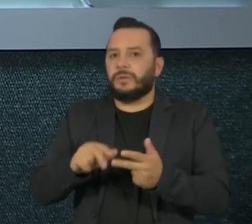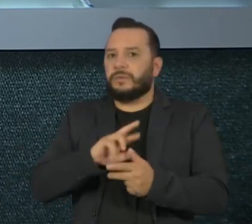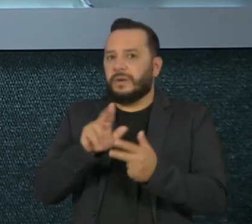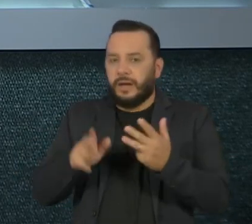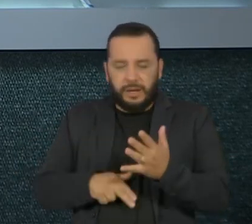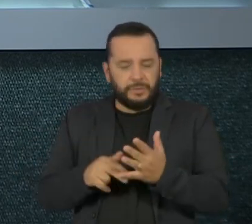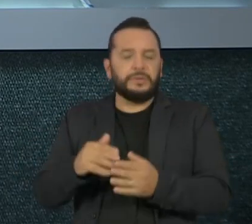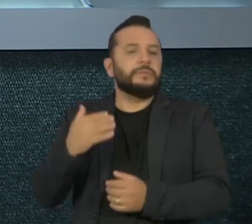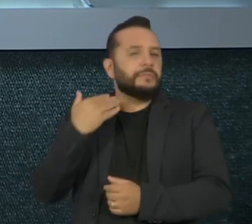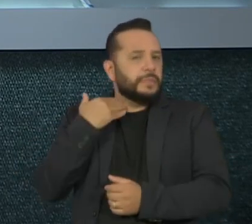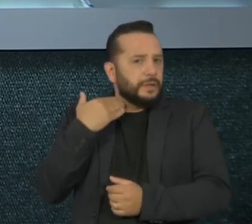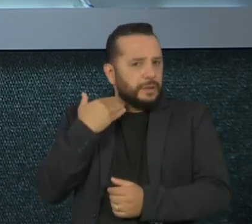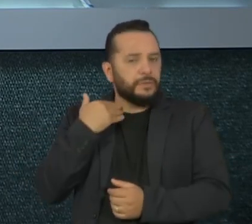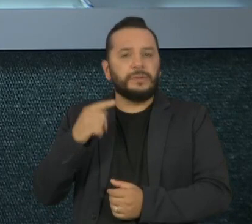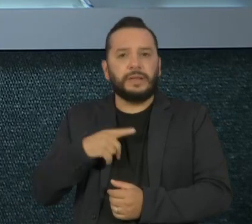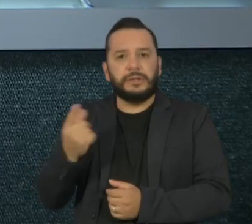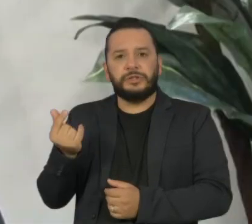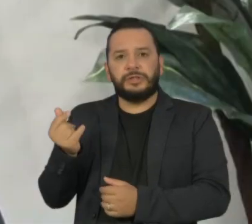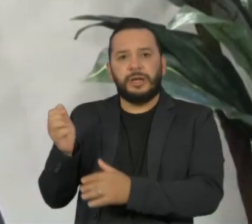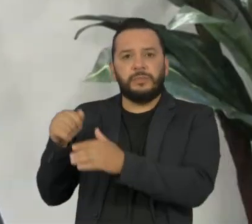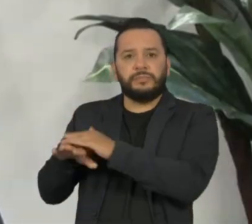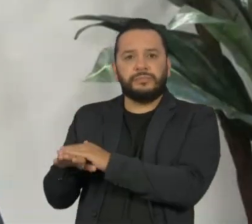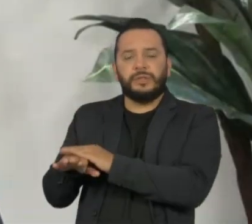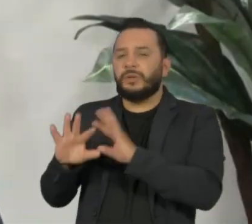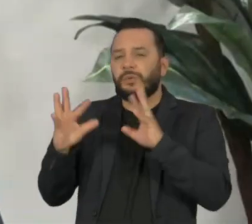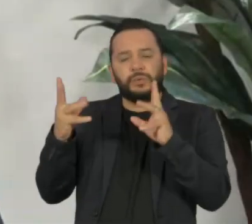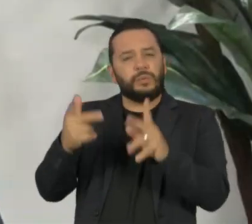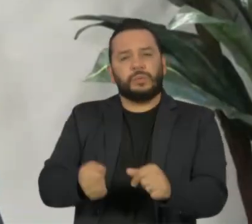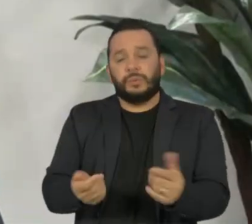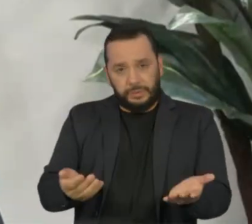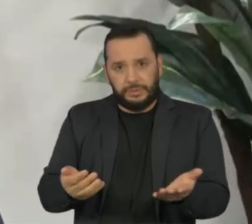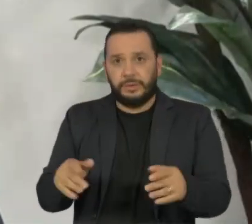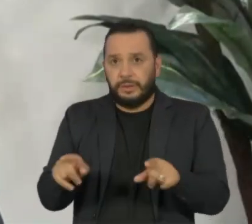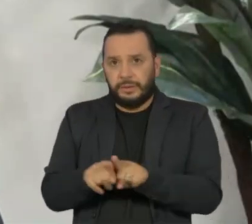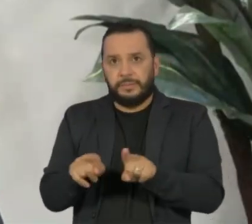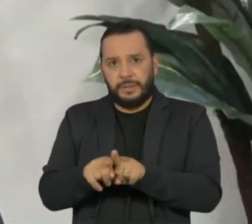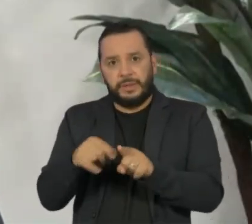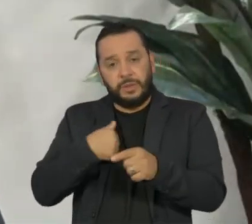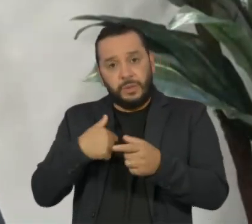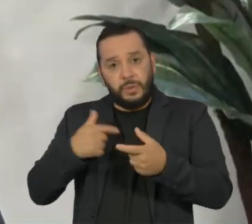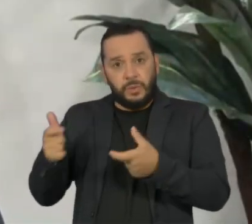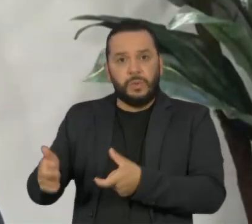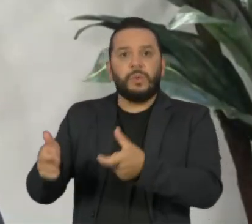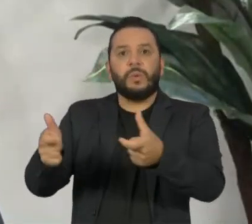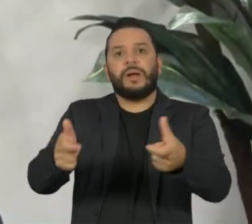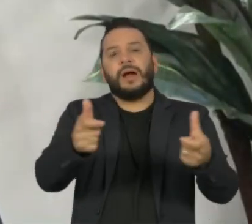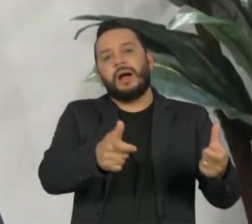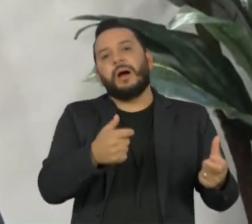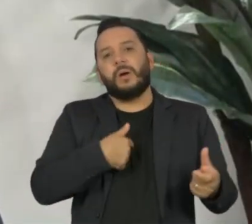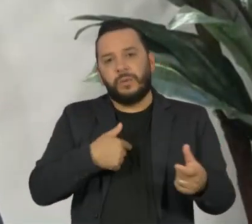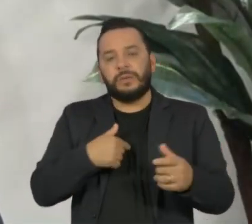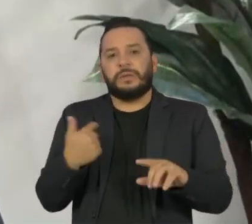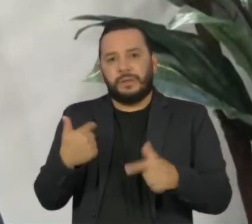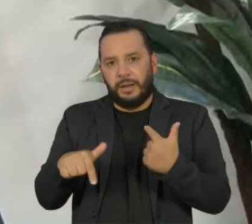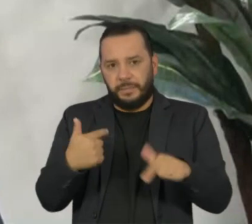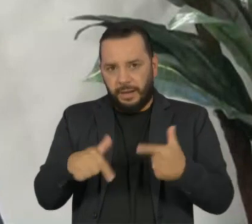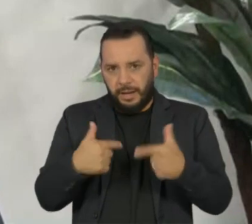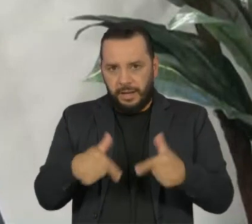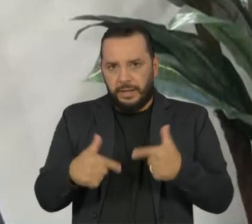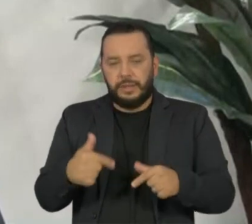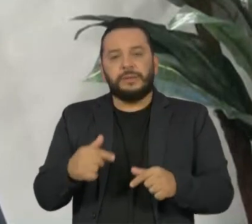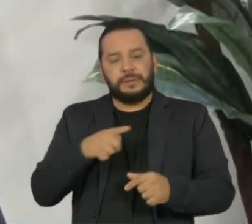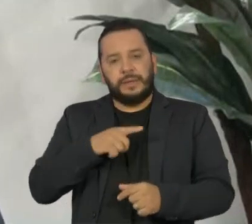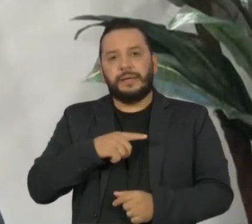conta, tem alguma aplicação financeira, são os informes dos locais onde prestamos serviços, seja via